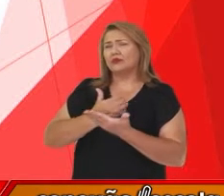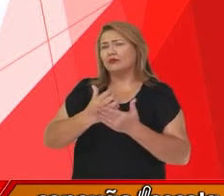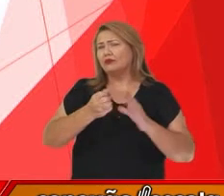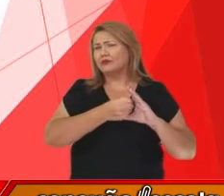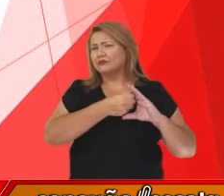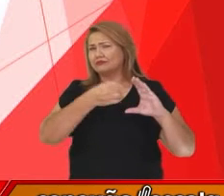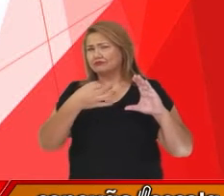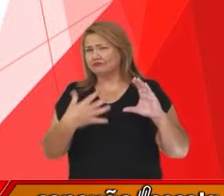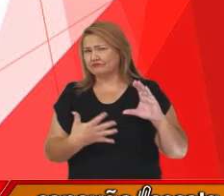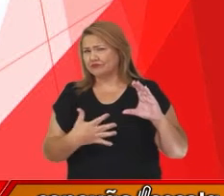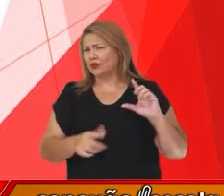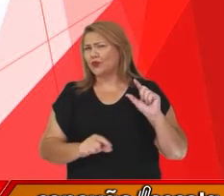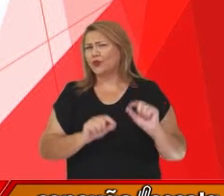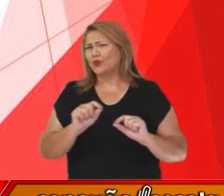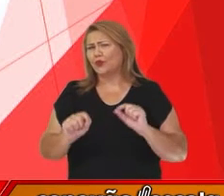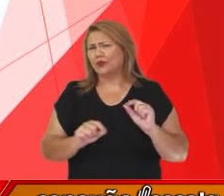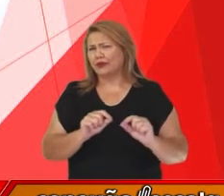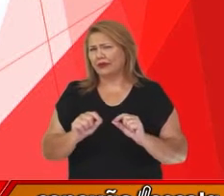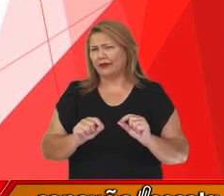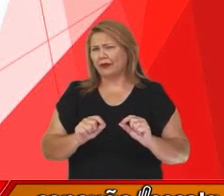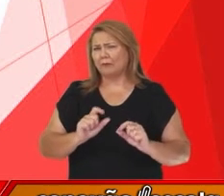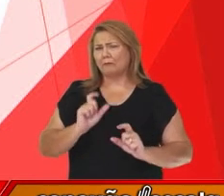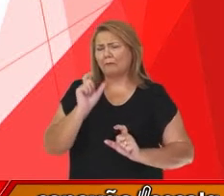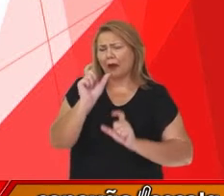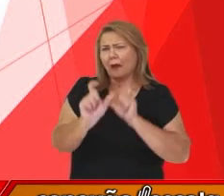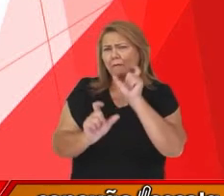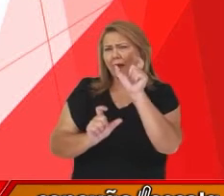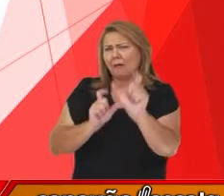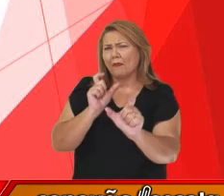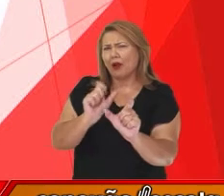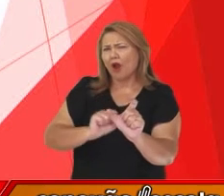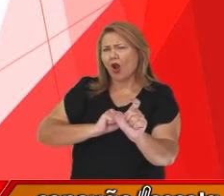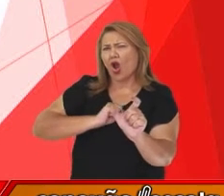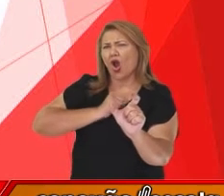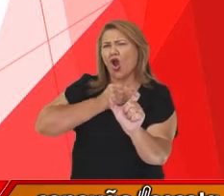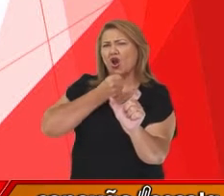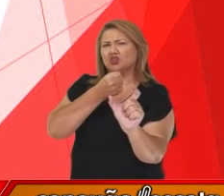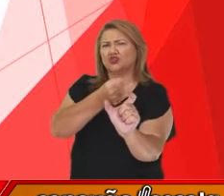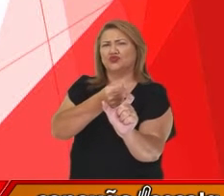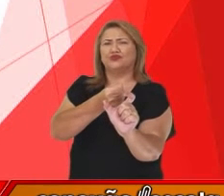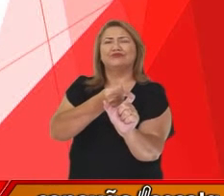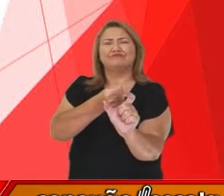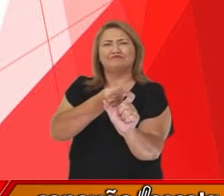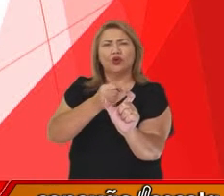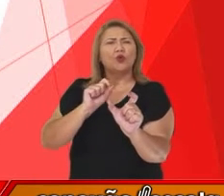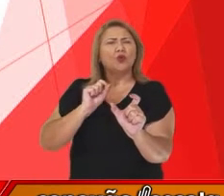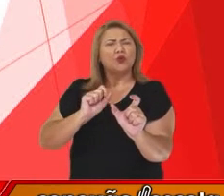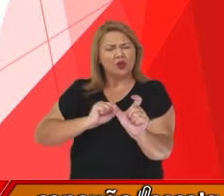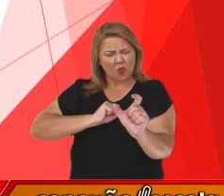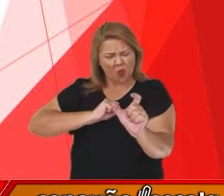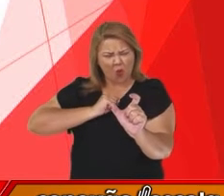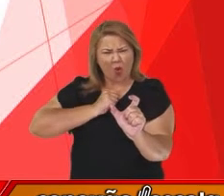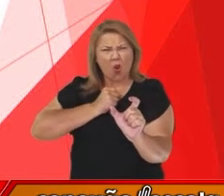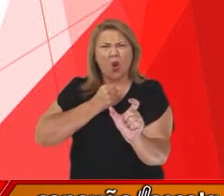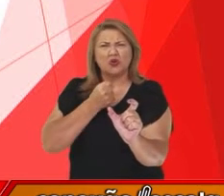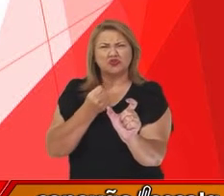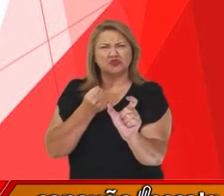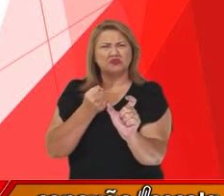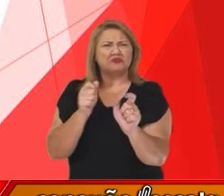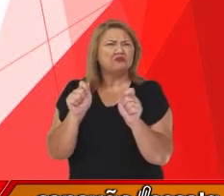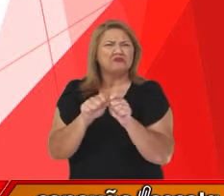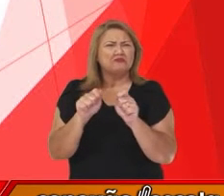caracterizar o que é um discurso de ódio. E o que esse discurso de ódio, então, ele pode